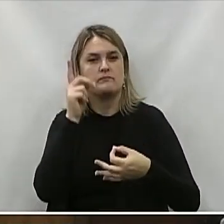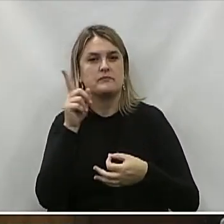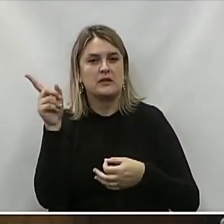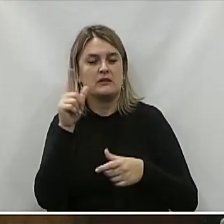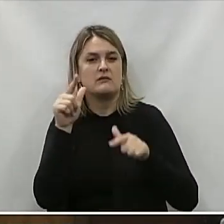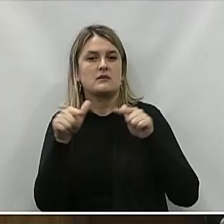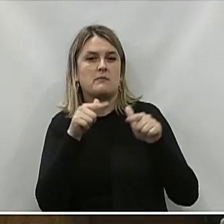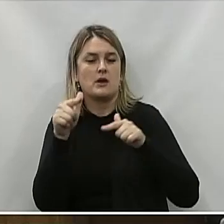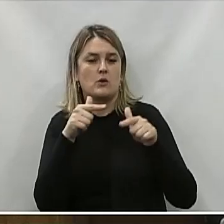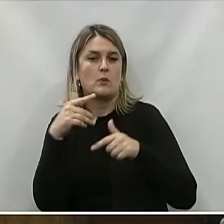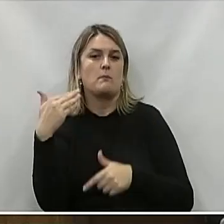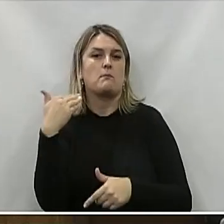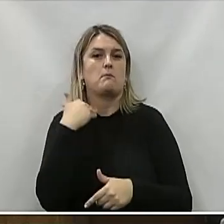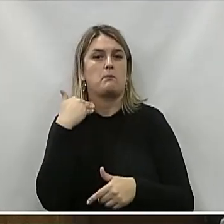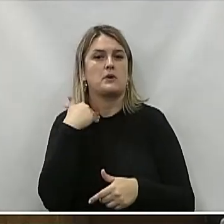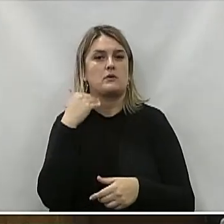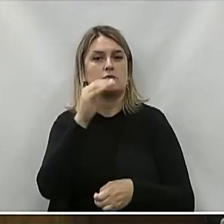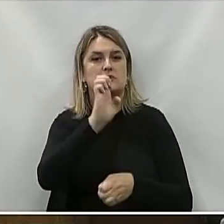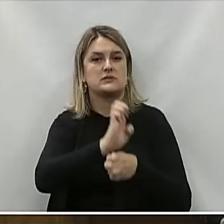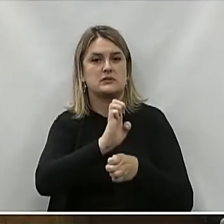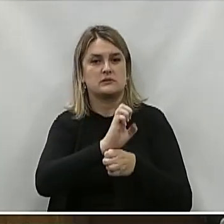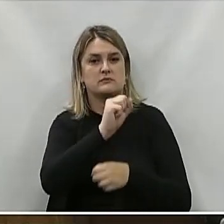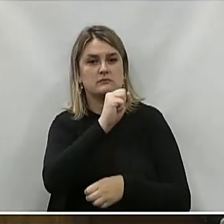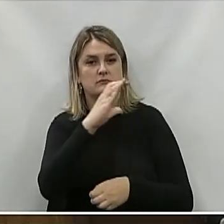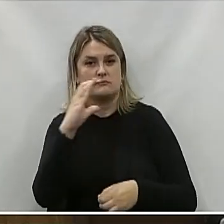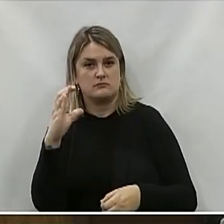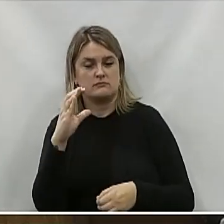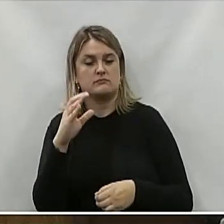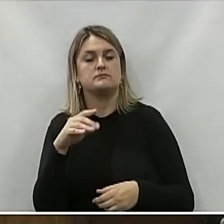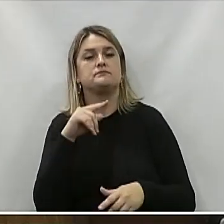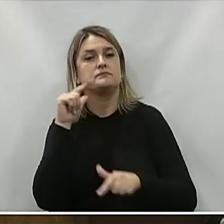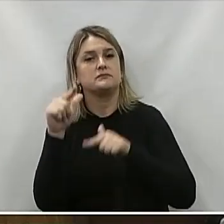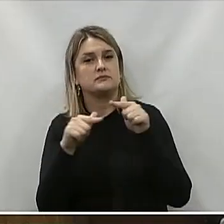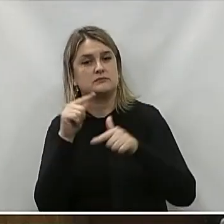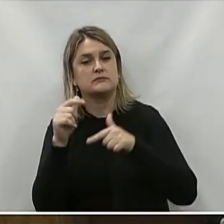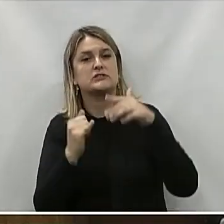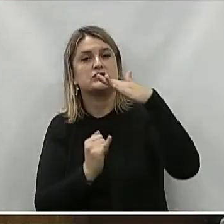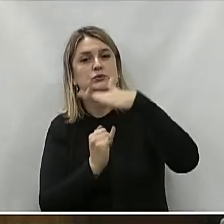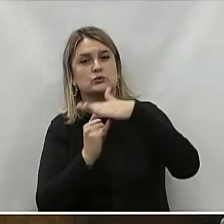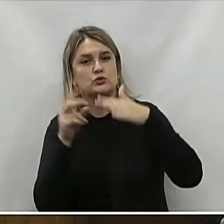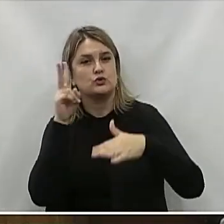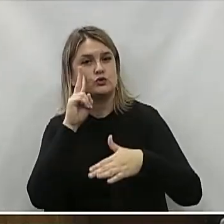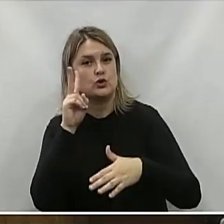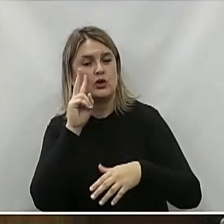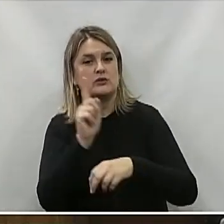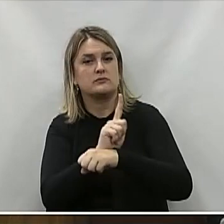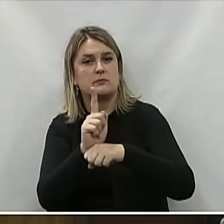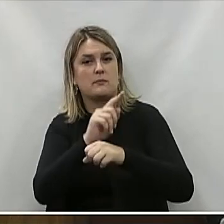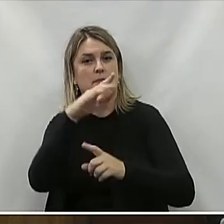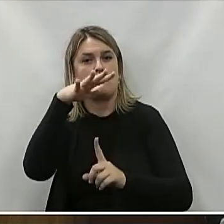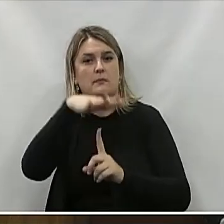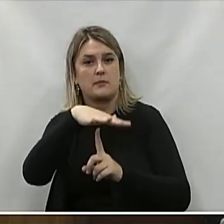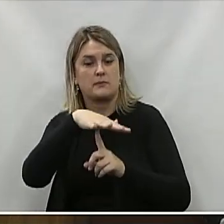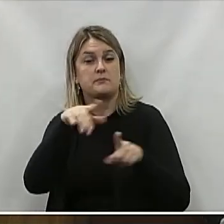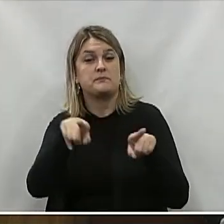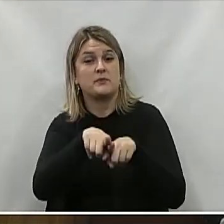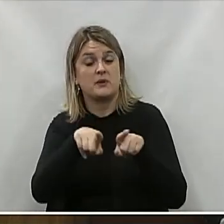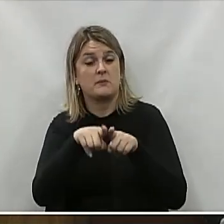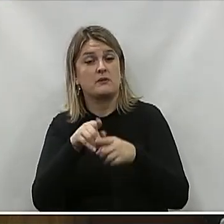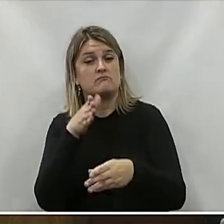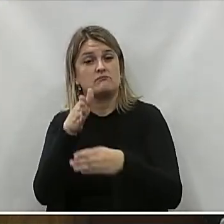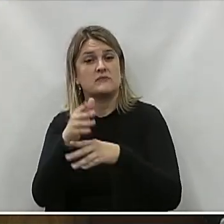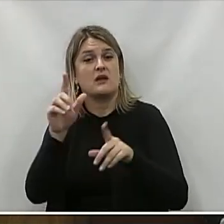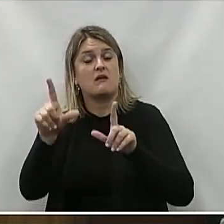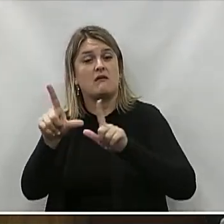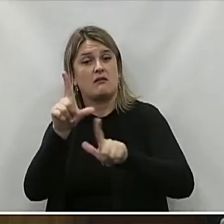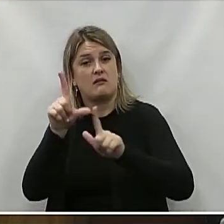Do extinto banco do estado de Santa Catarina Foi membro do Instituto Histórico e Geográfico do Paraná E da Academia de Letras do